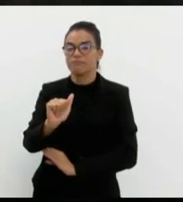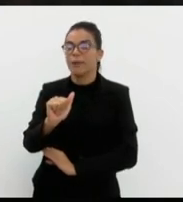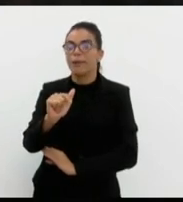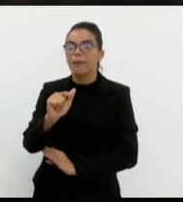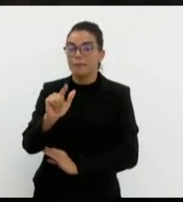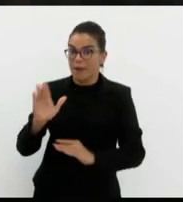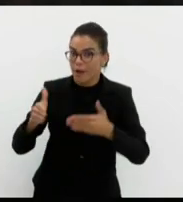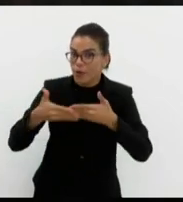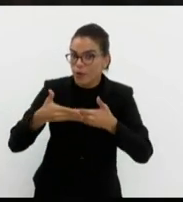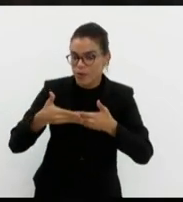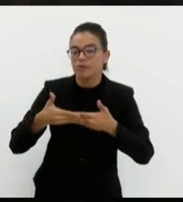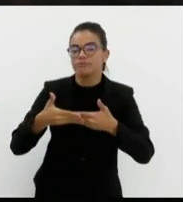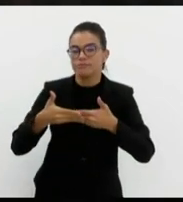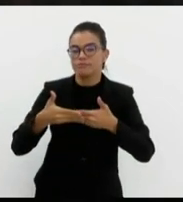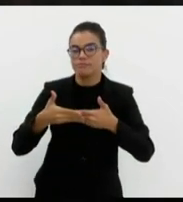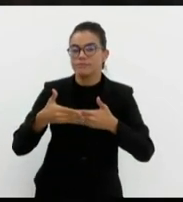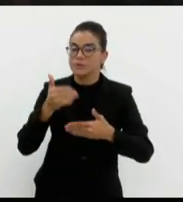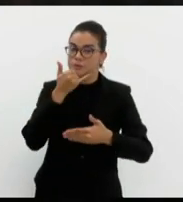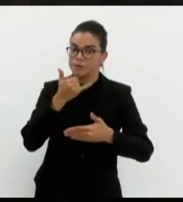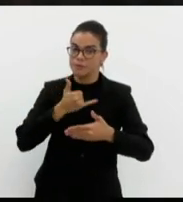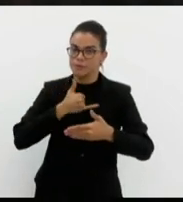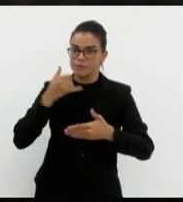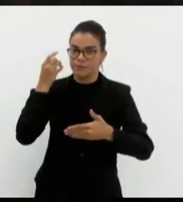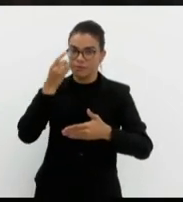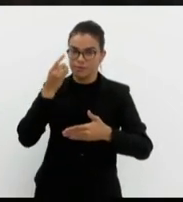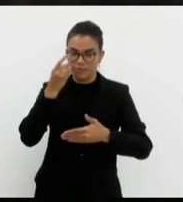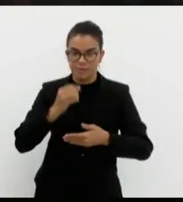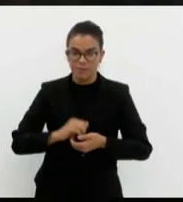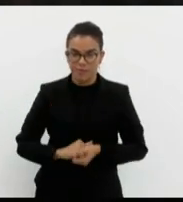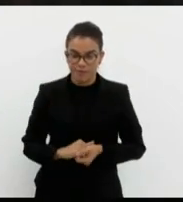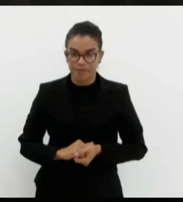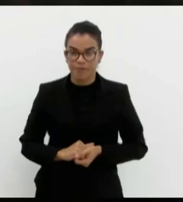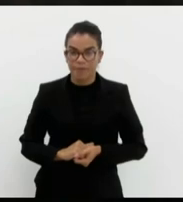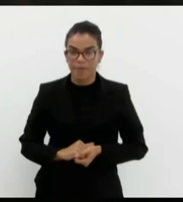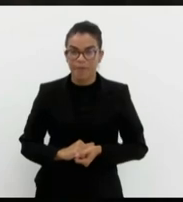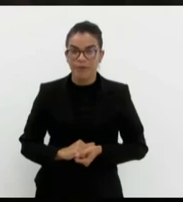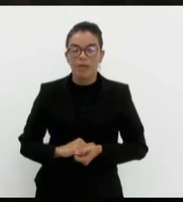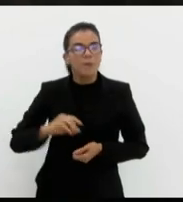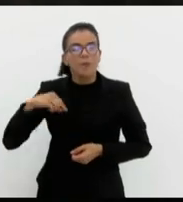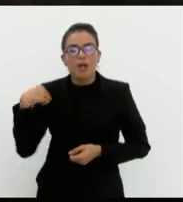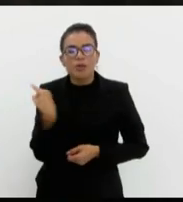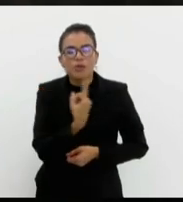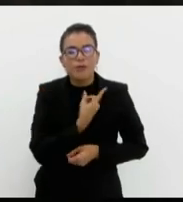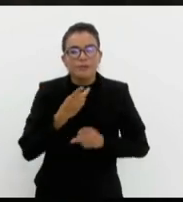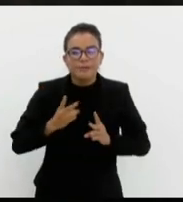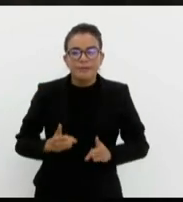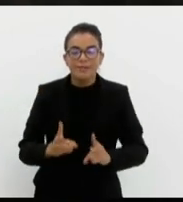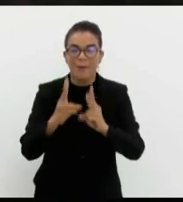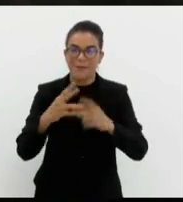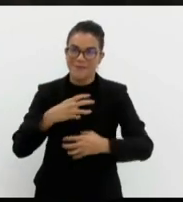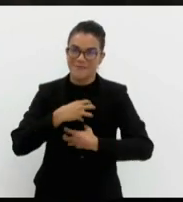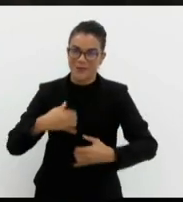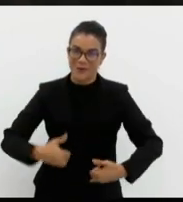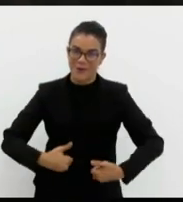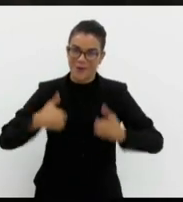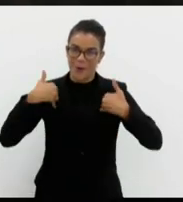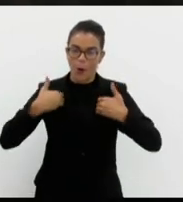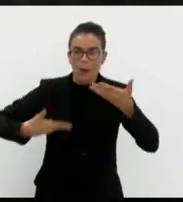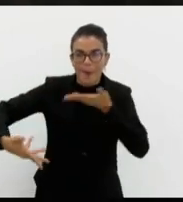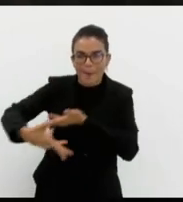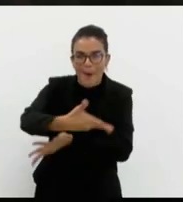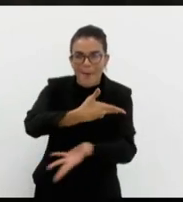concluir para concluir me perdoe deputado e para todos nós que sempre tivemos orgulho dessa diplomacia